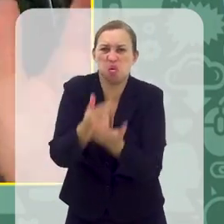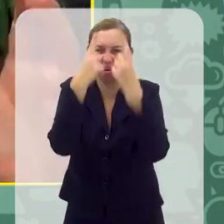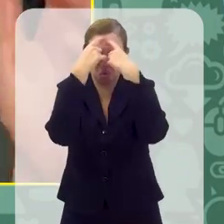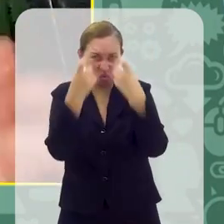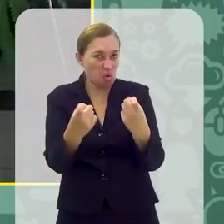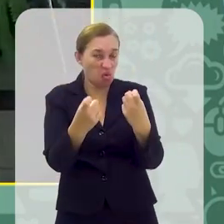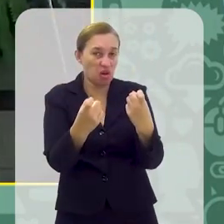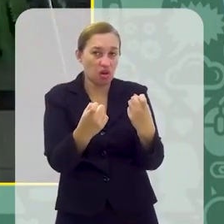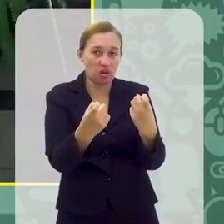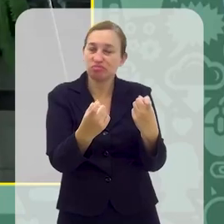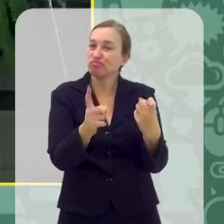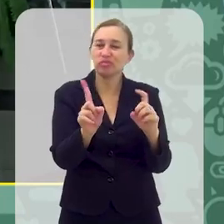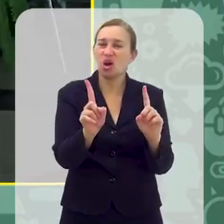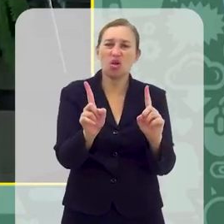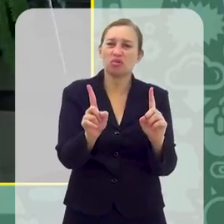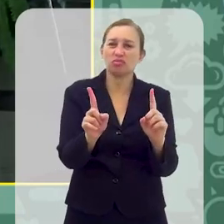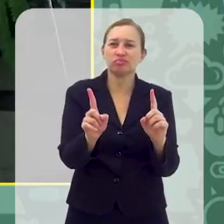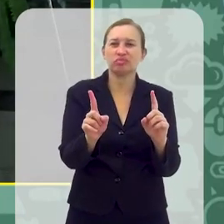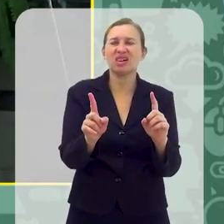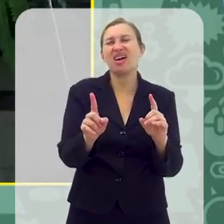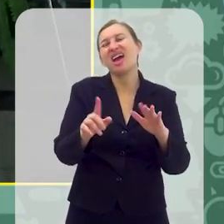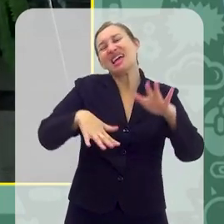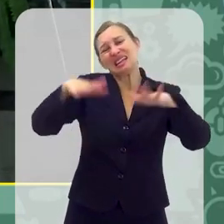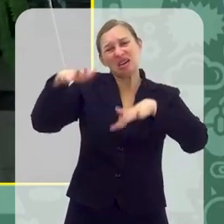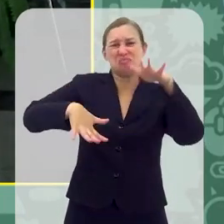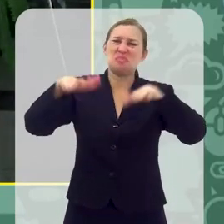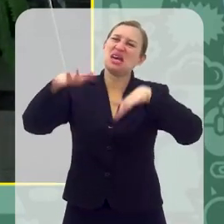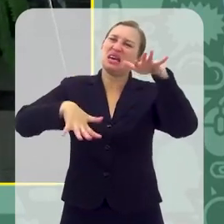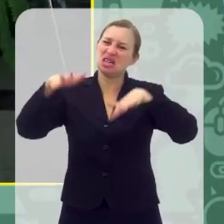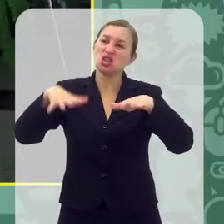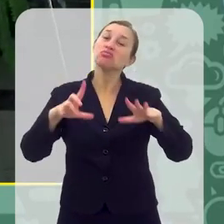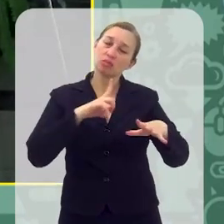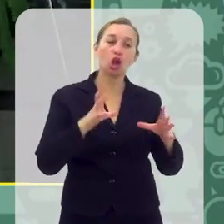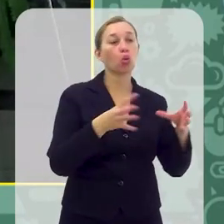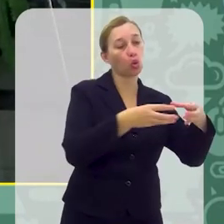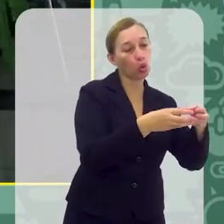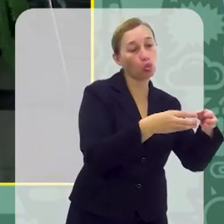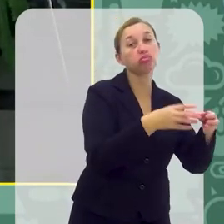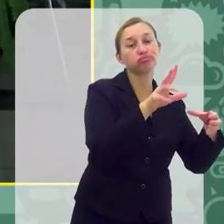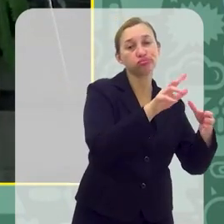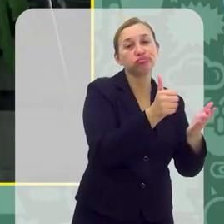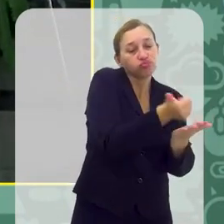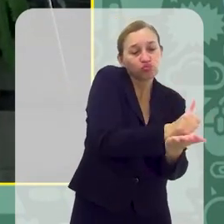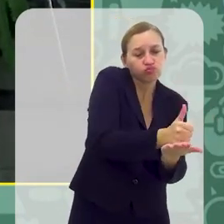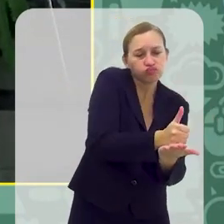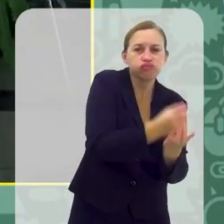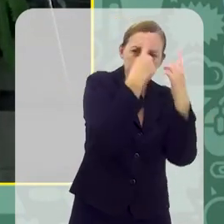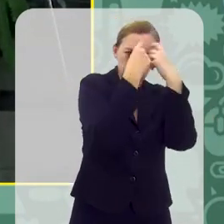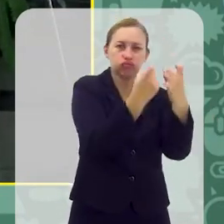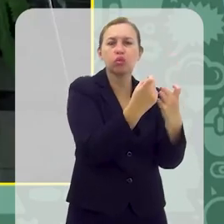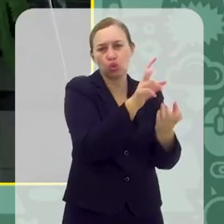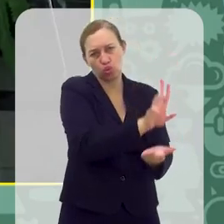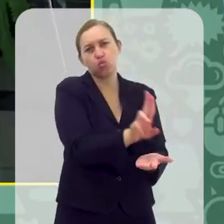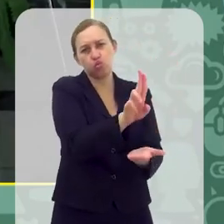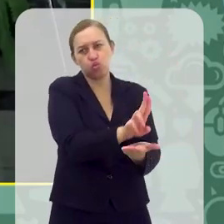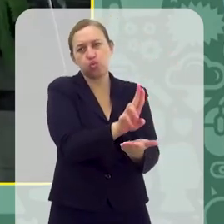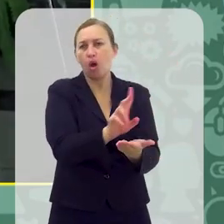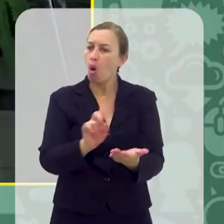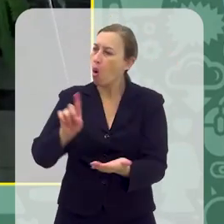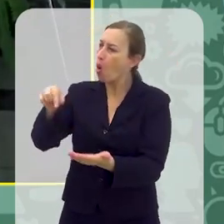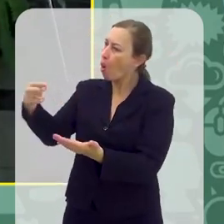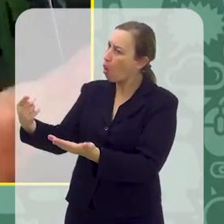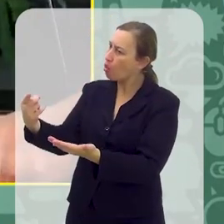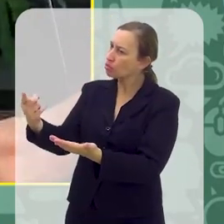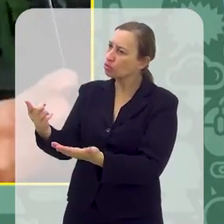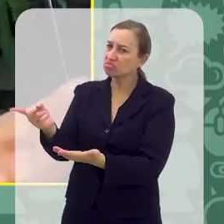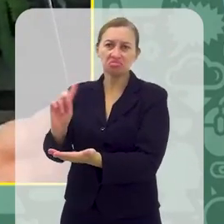os jovens jogam jogos violentos. Eu acho que tem um grupo de jovens que é estimulado